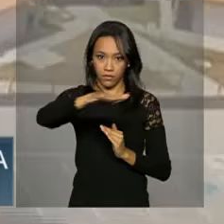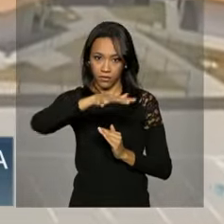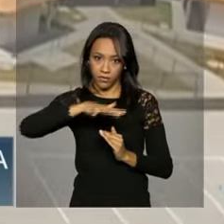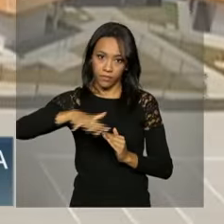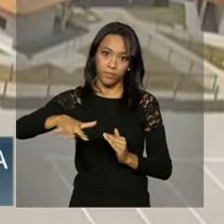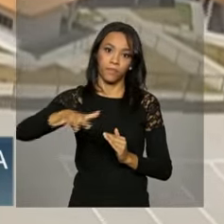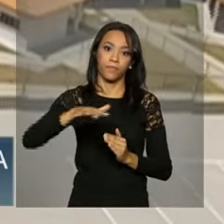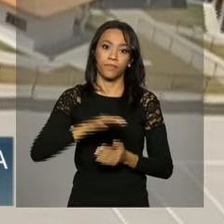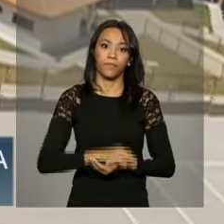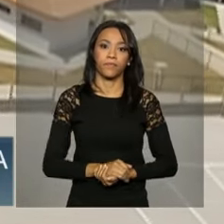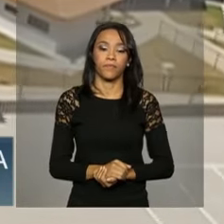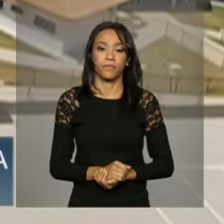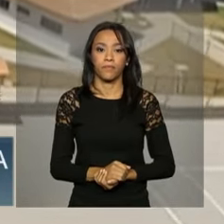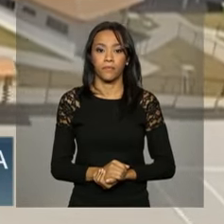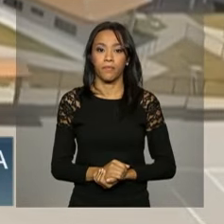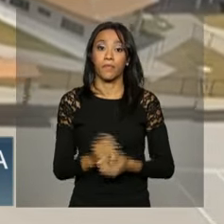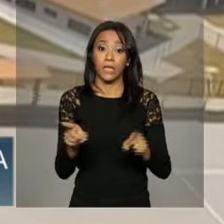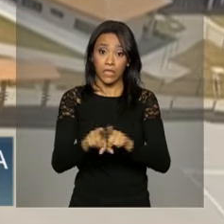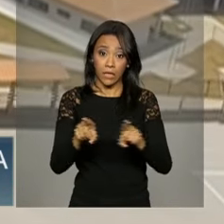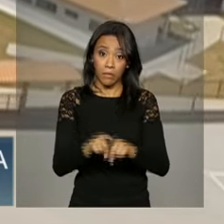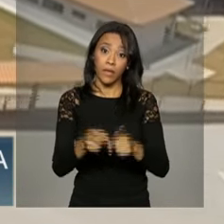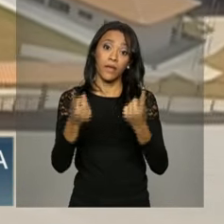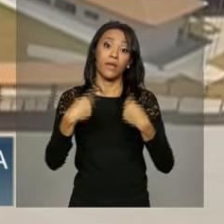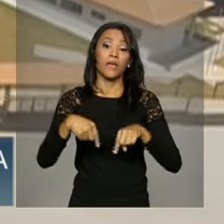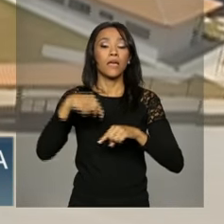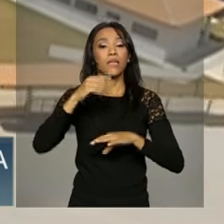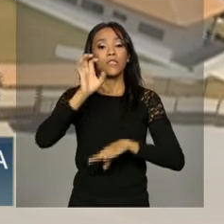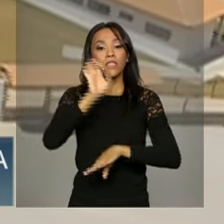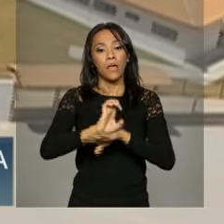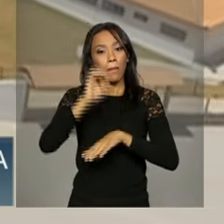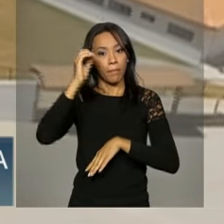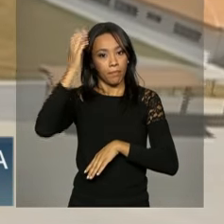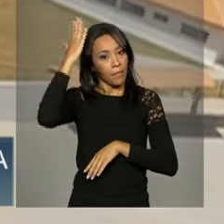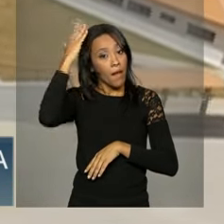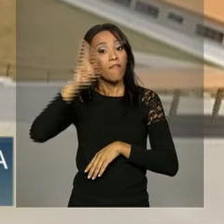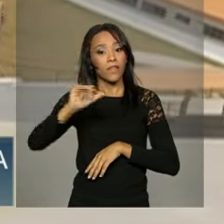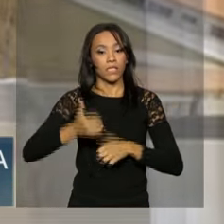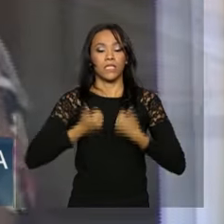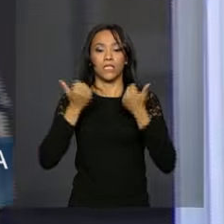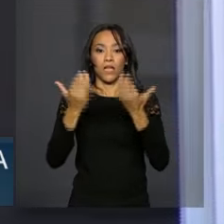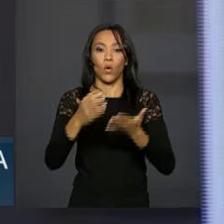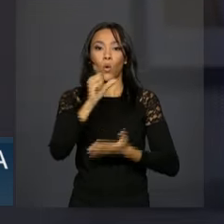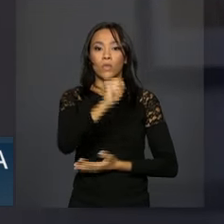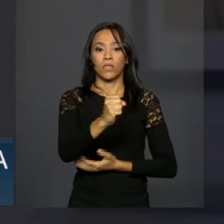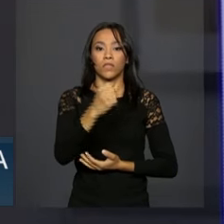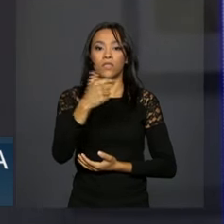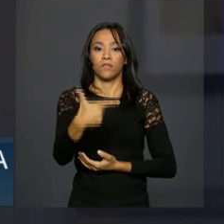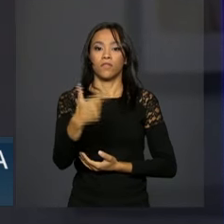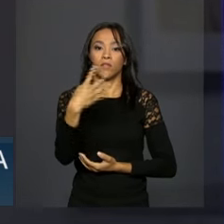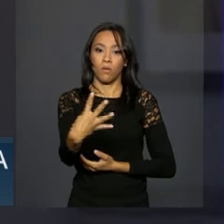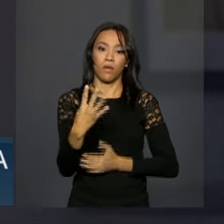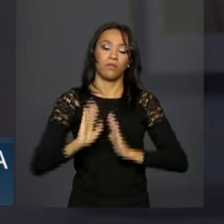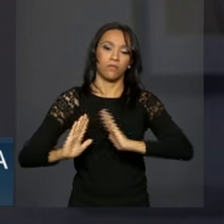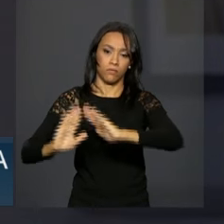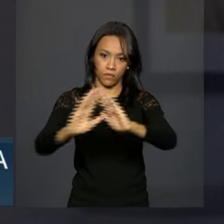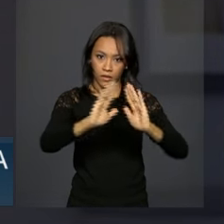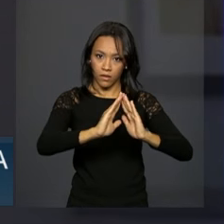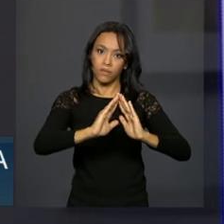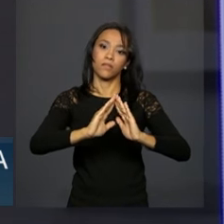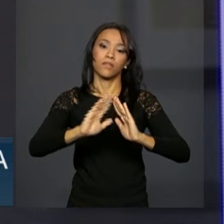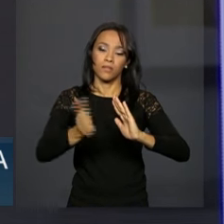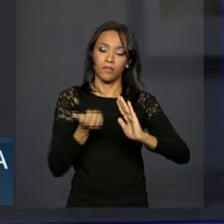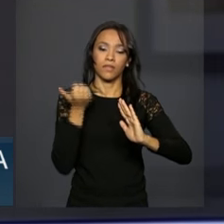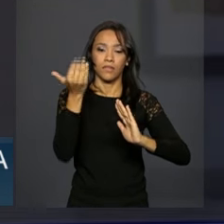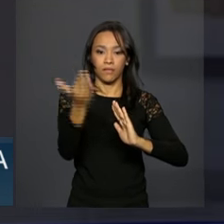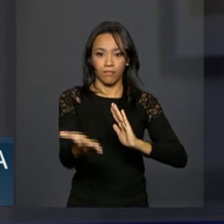Silveira 8. E no Paraná, 824 unidades serão entregues no município de